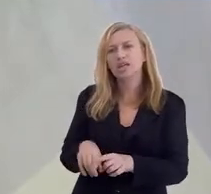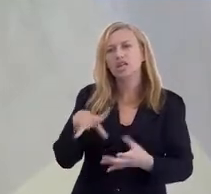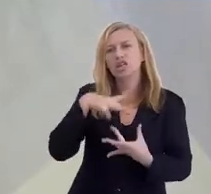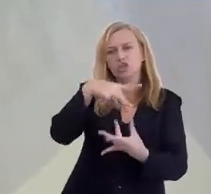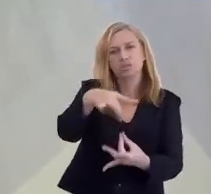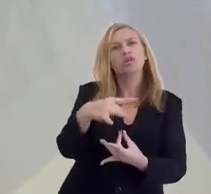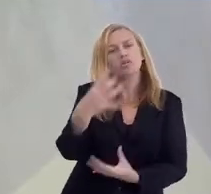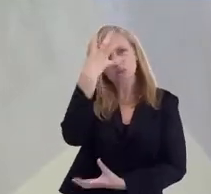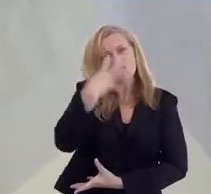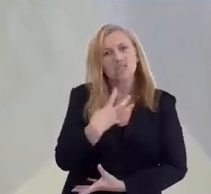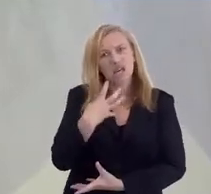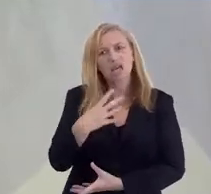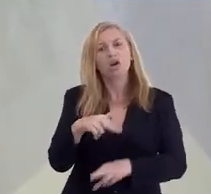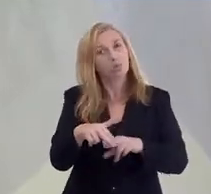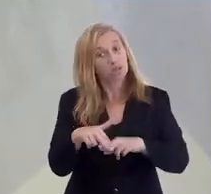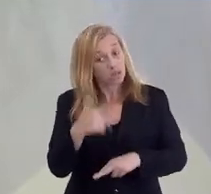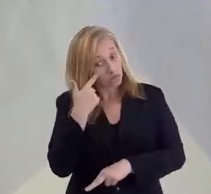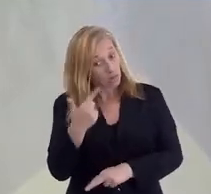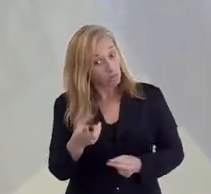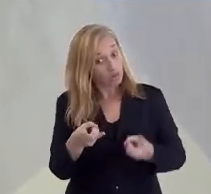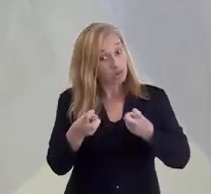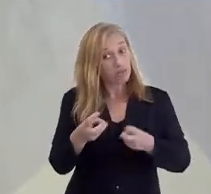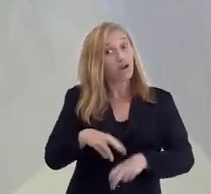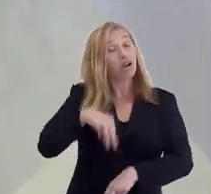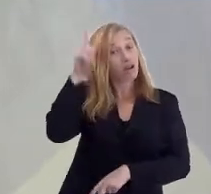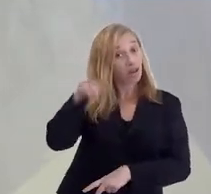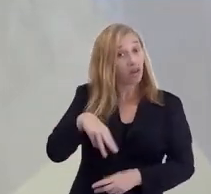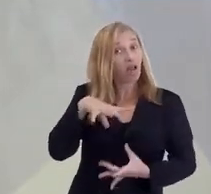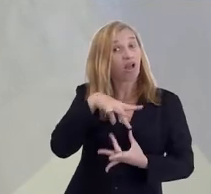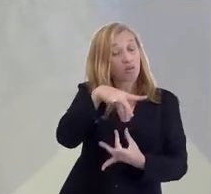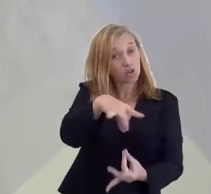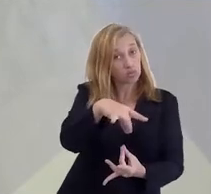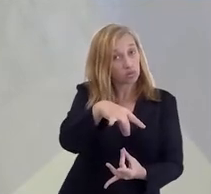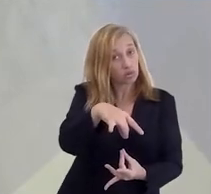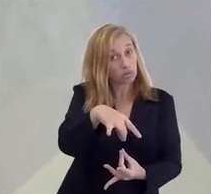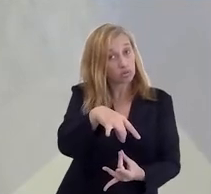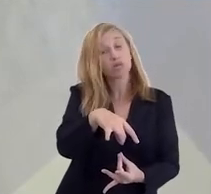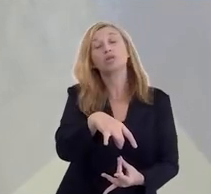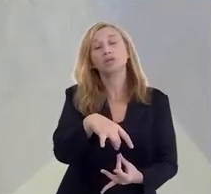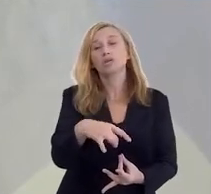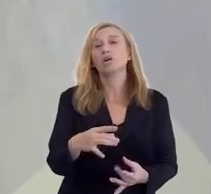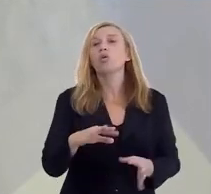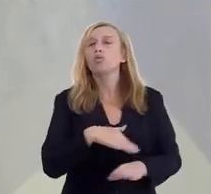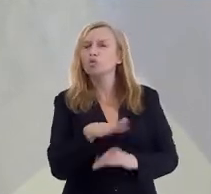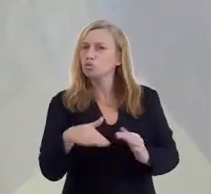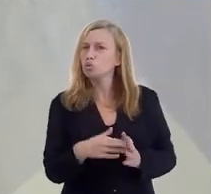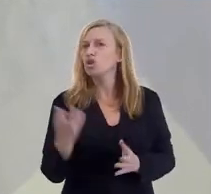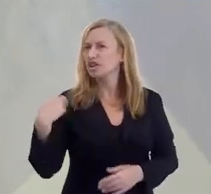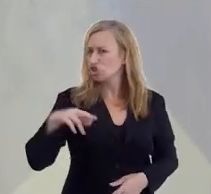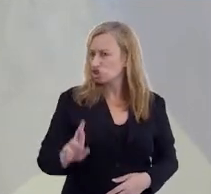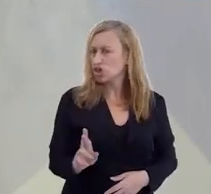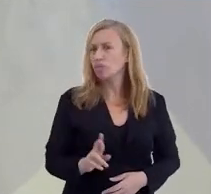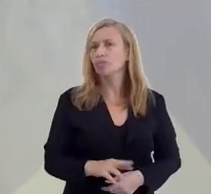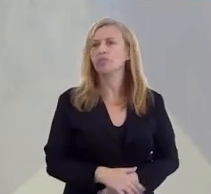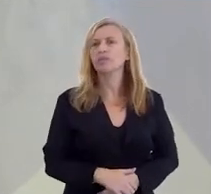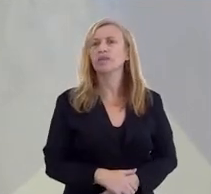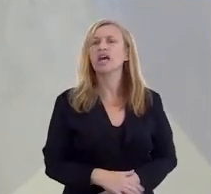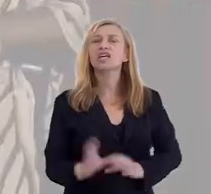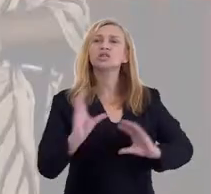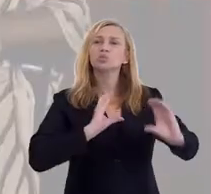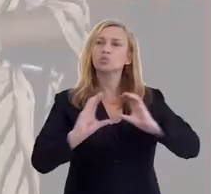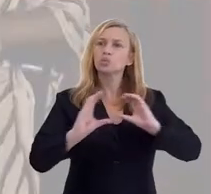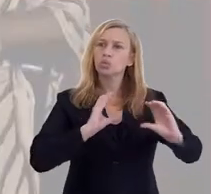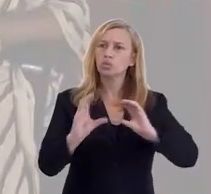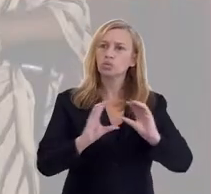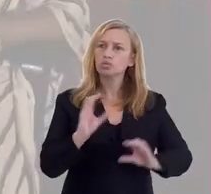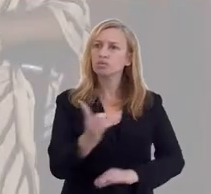Chico, existem outros médios por aí, sérios, e por isso que a gente tem que ver quem é a pessoa, porque também tem muito embuste, como